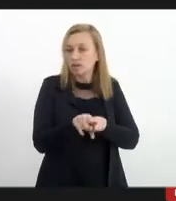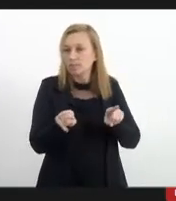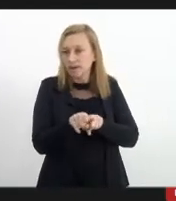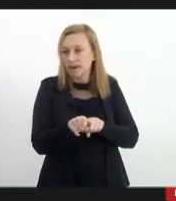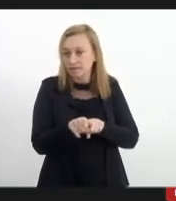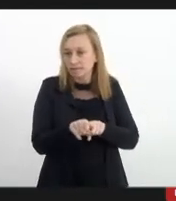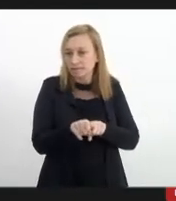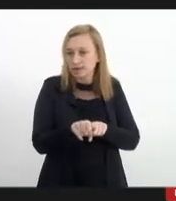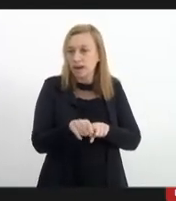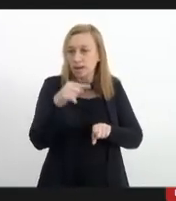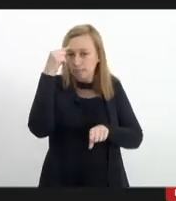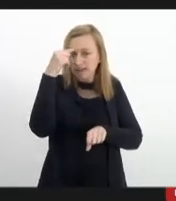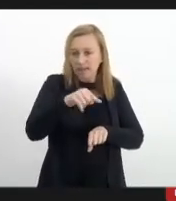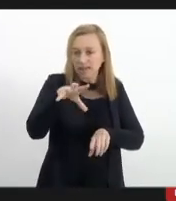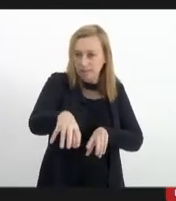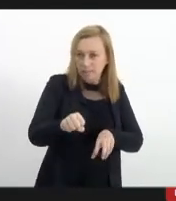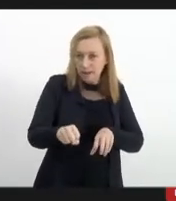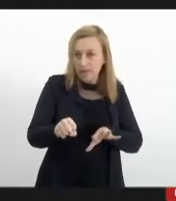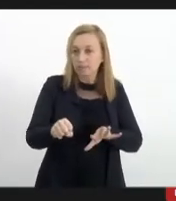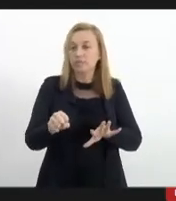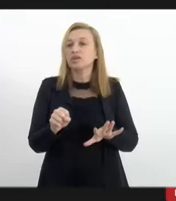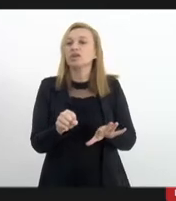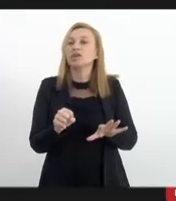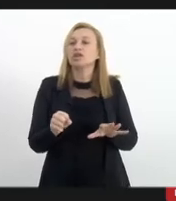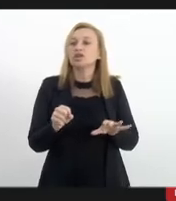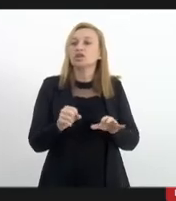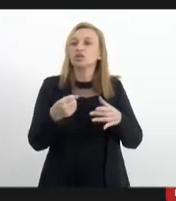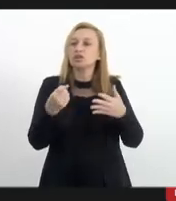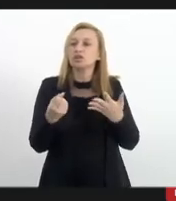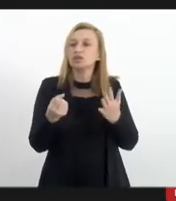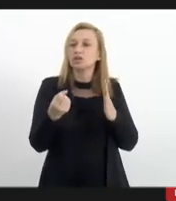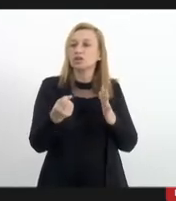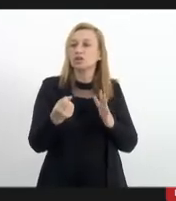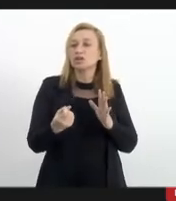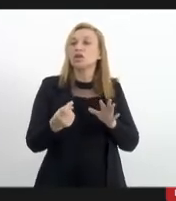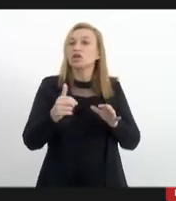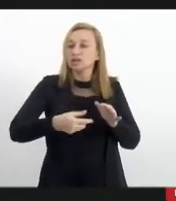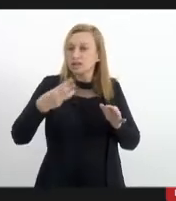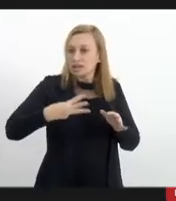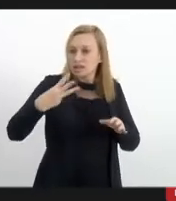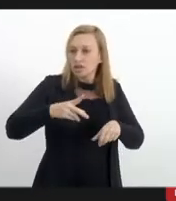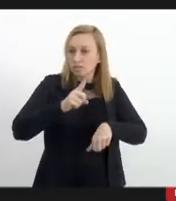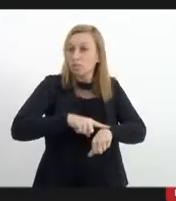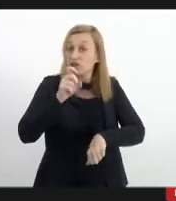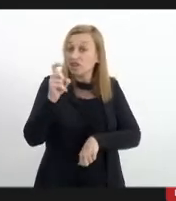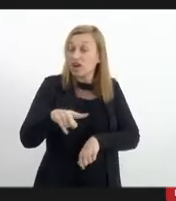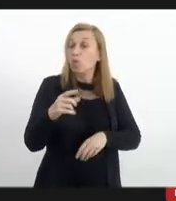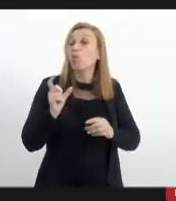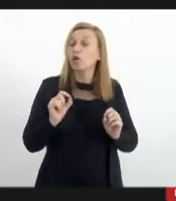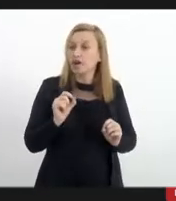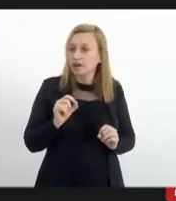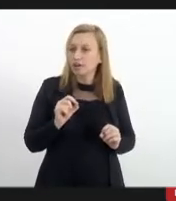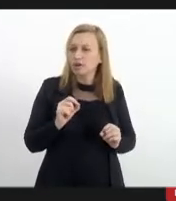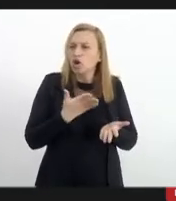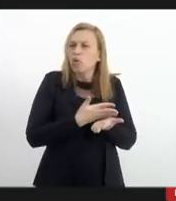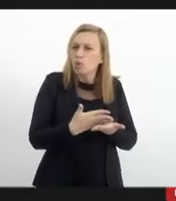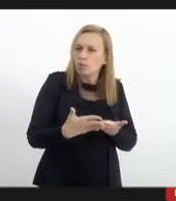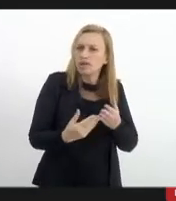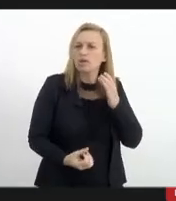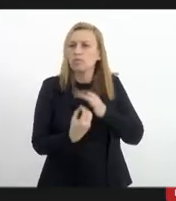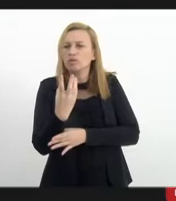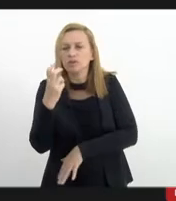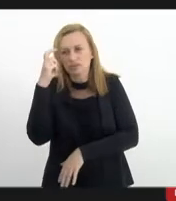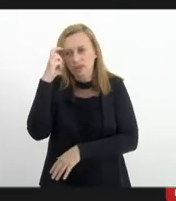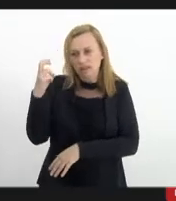prisão. Uma vez definido isso, aí sim a gente passa para a terceira fase, que é a ação. Então, a gente começa com a produção da